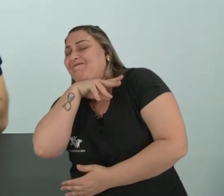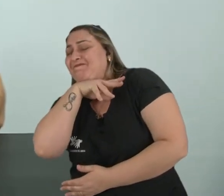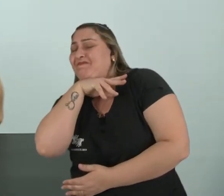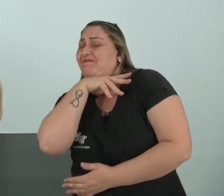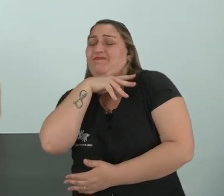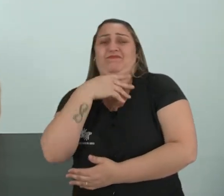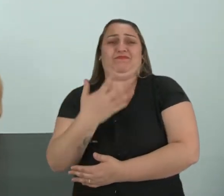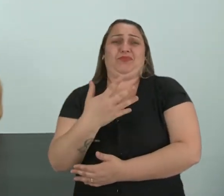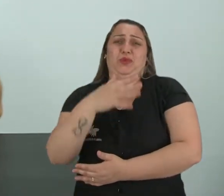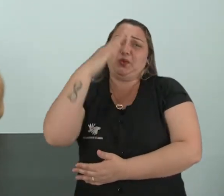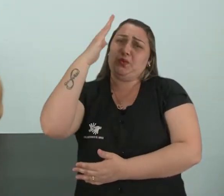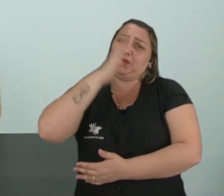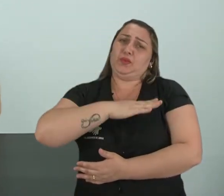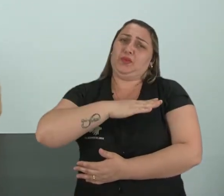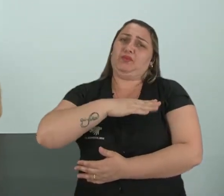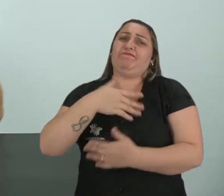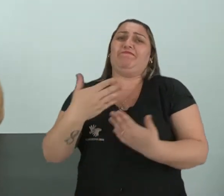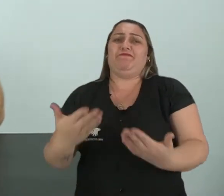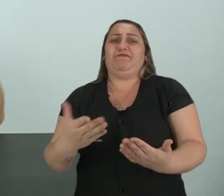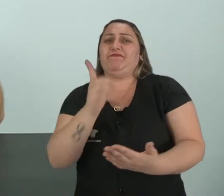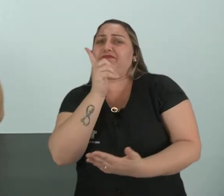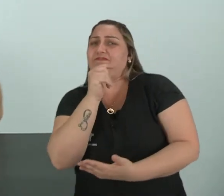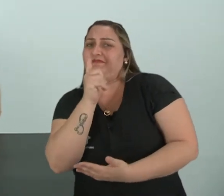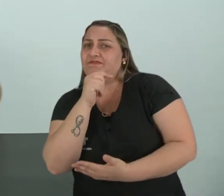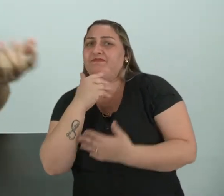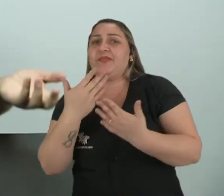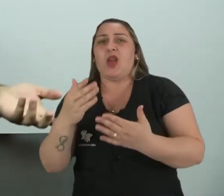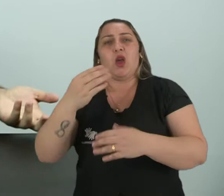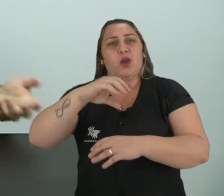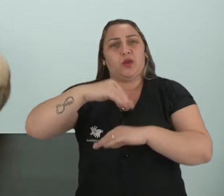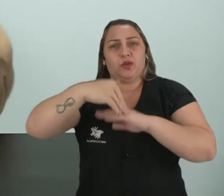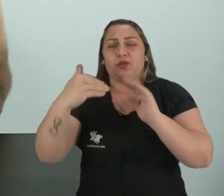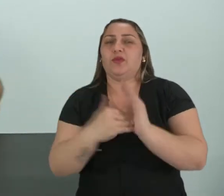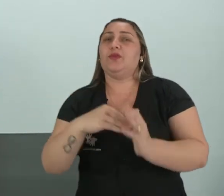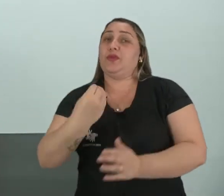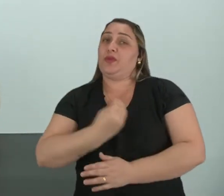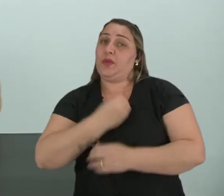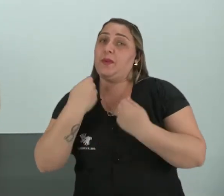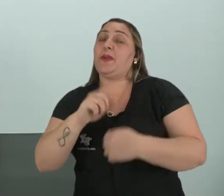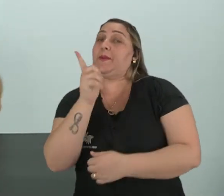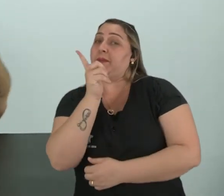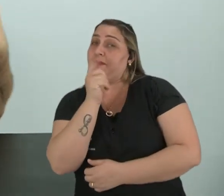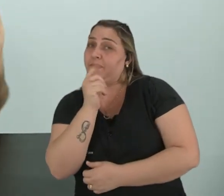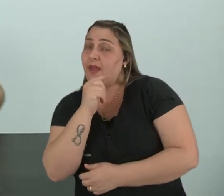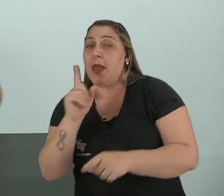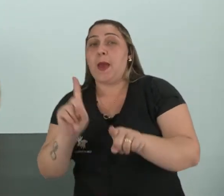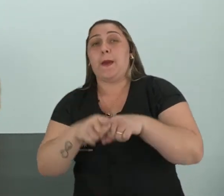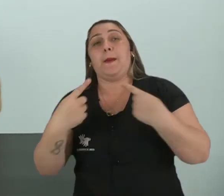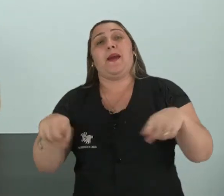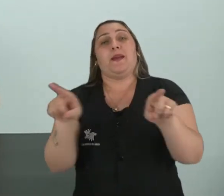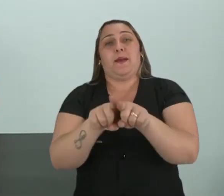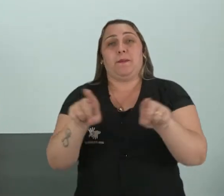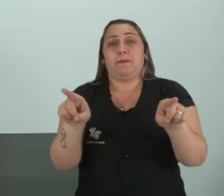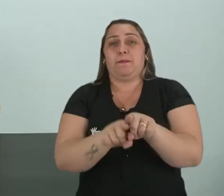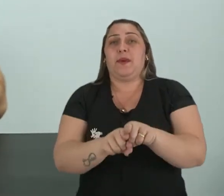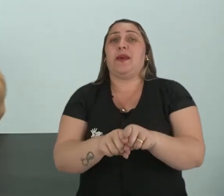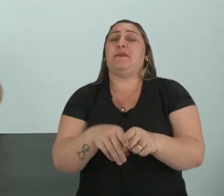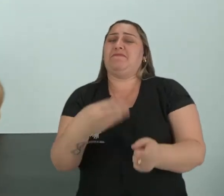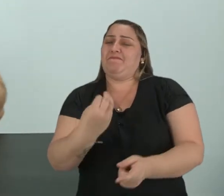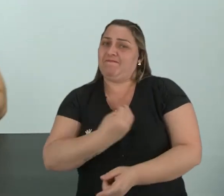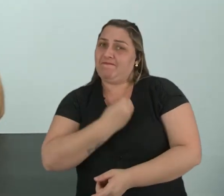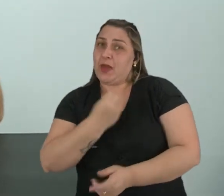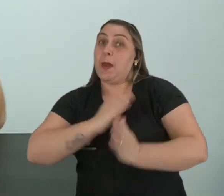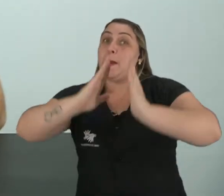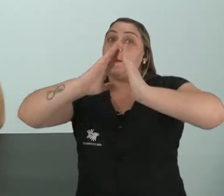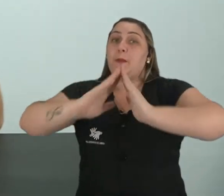animais que não vivem na água. Todos nós, né, precisamos de água, mas tem aqueles que necessitam de